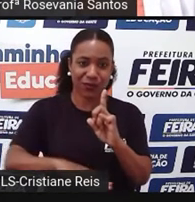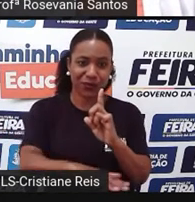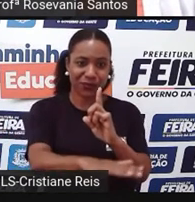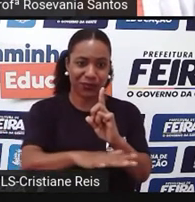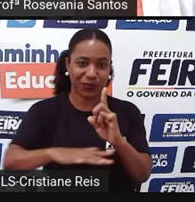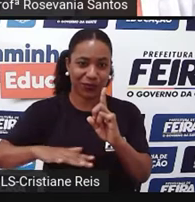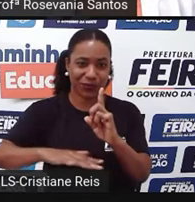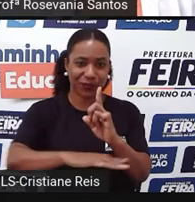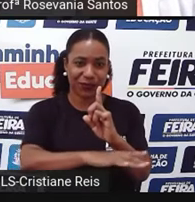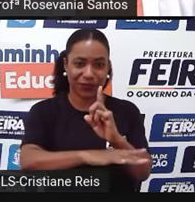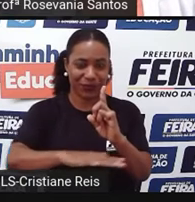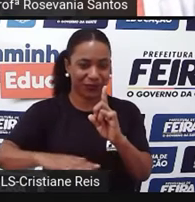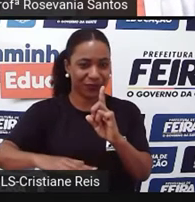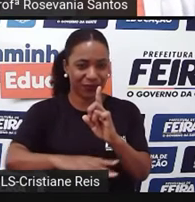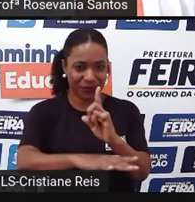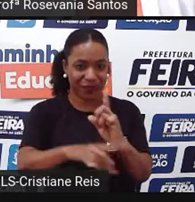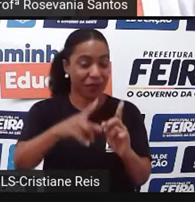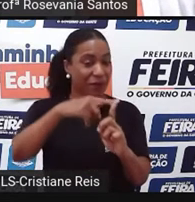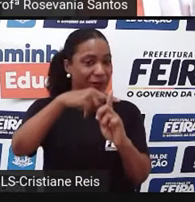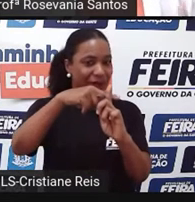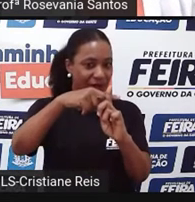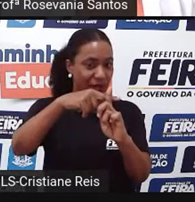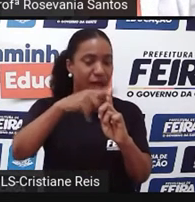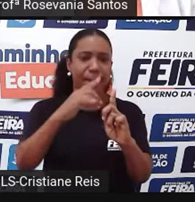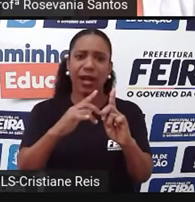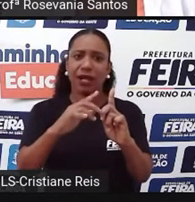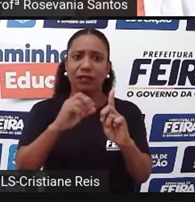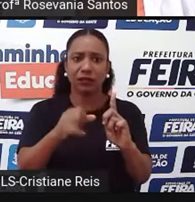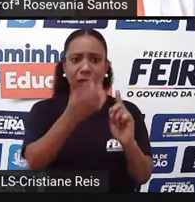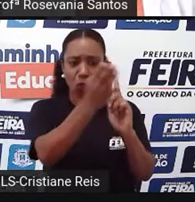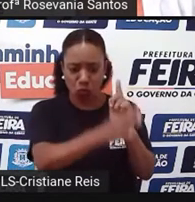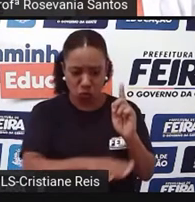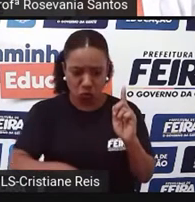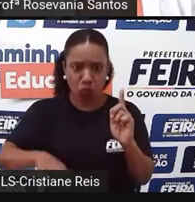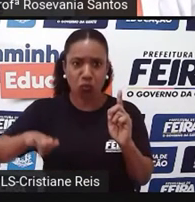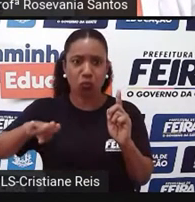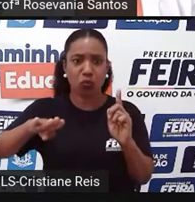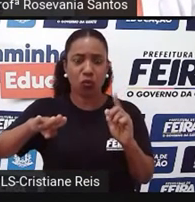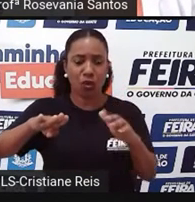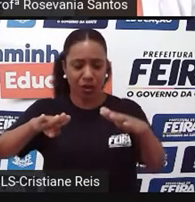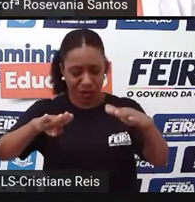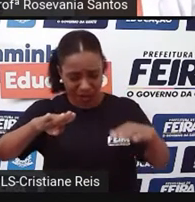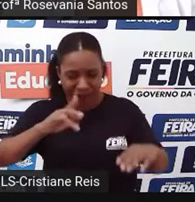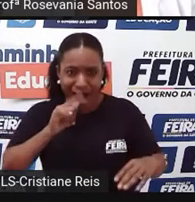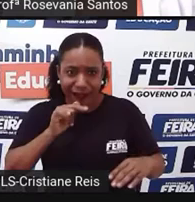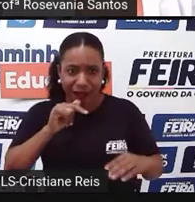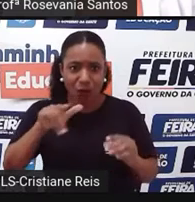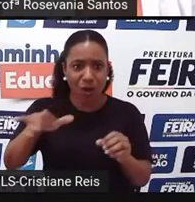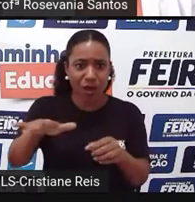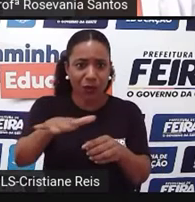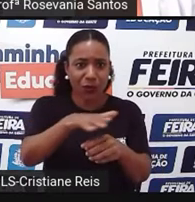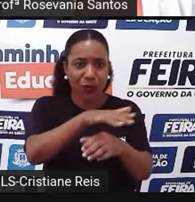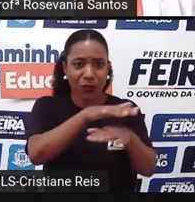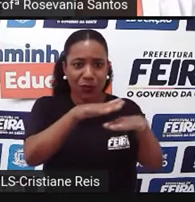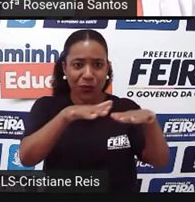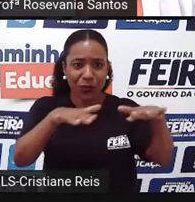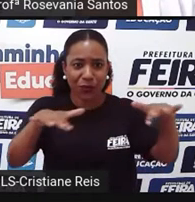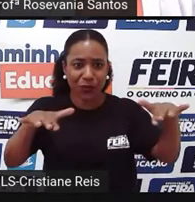abaixo do nível do mar, elas têm áreas consideradas negativas. Então,